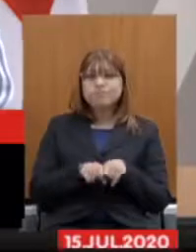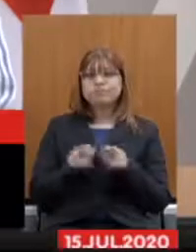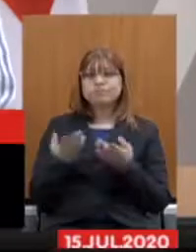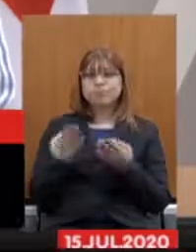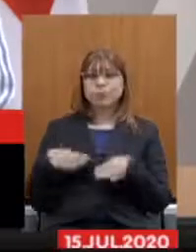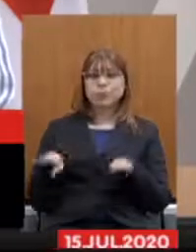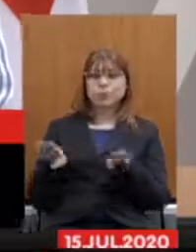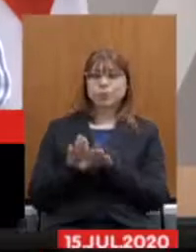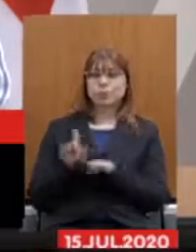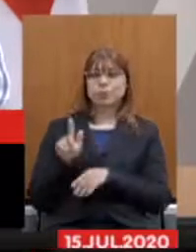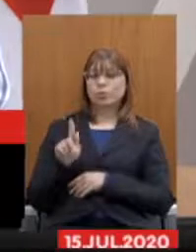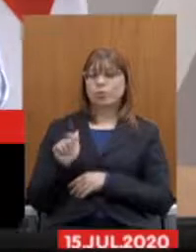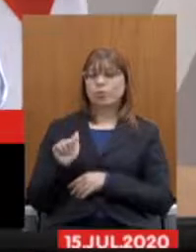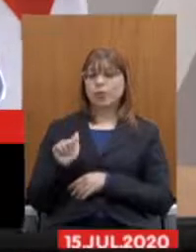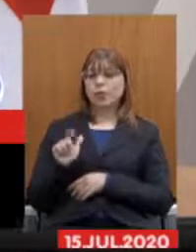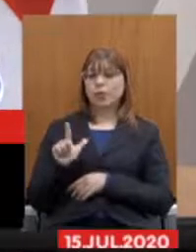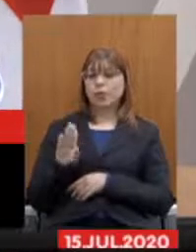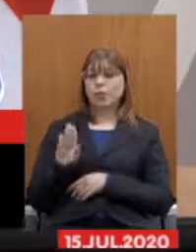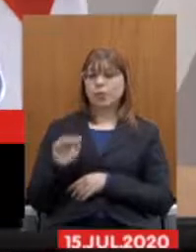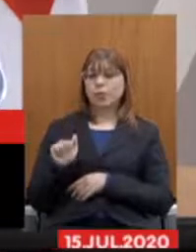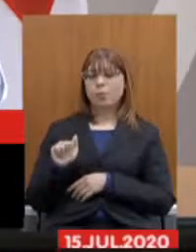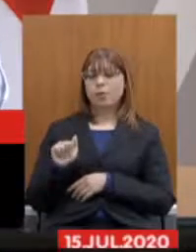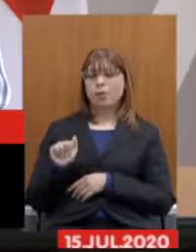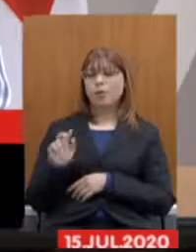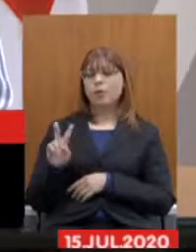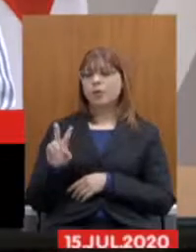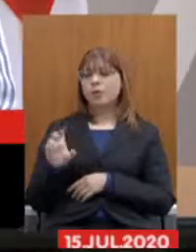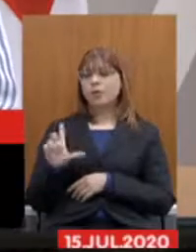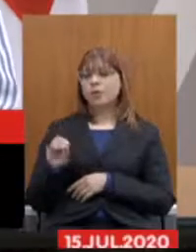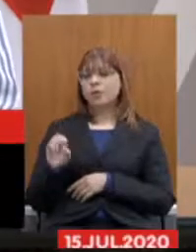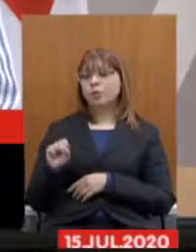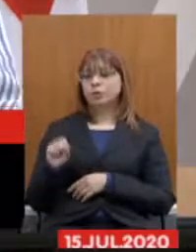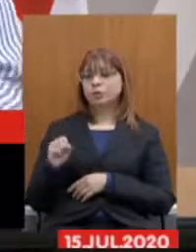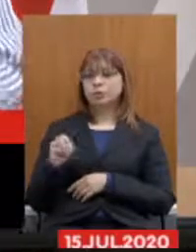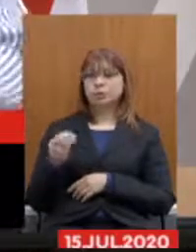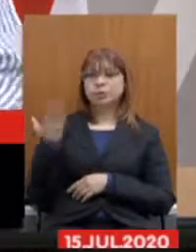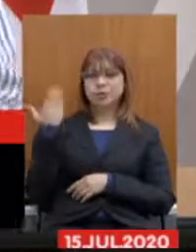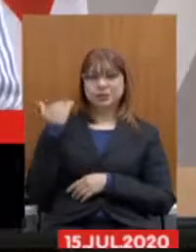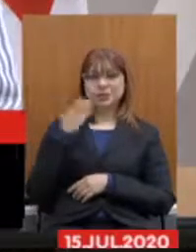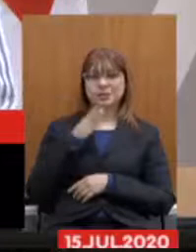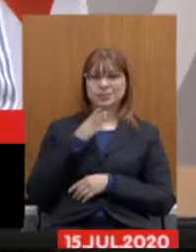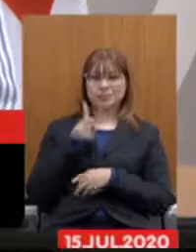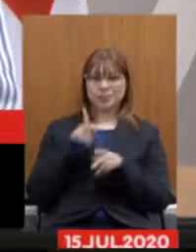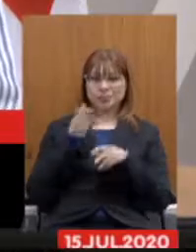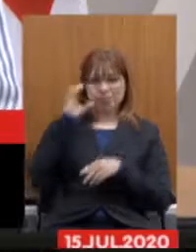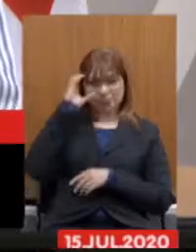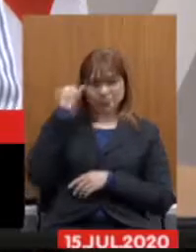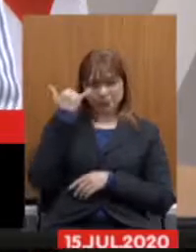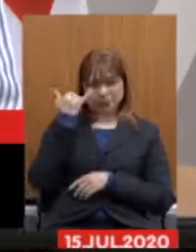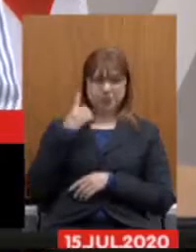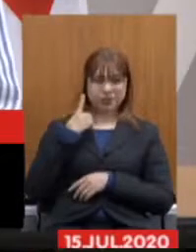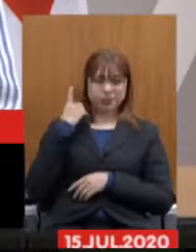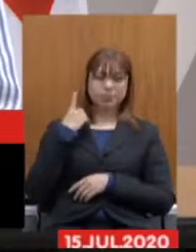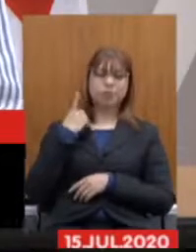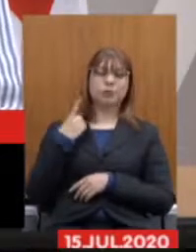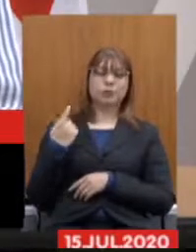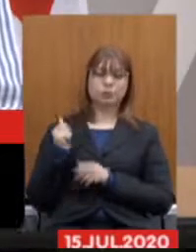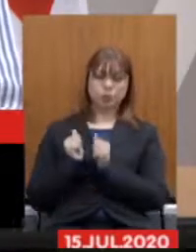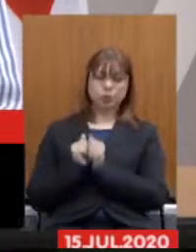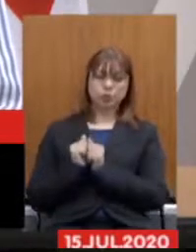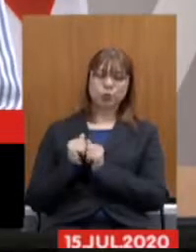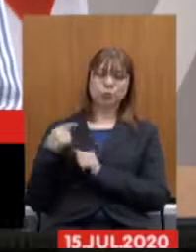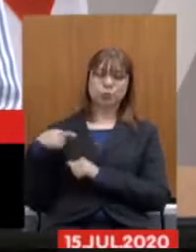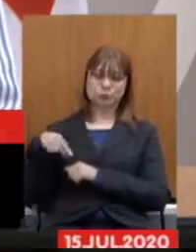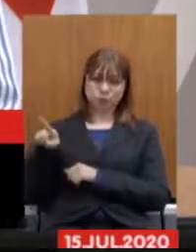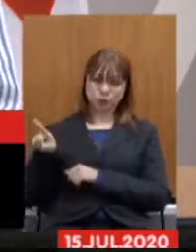Galba Veloso aonde o professor Cleiton esteve lá conosco fazendo essa discussão agora